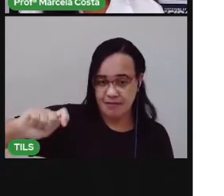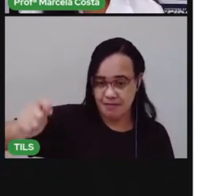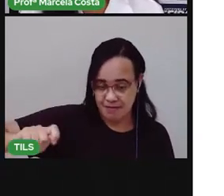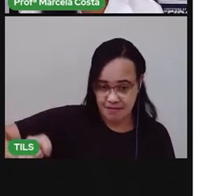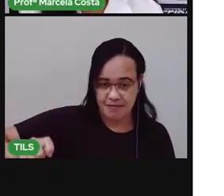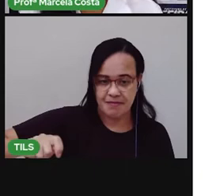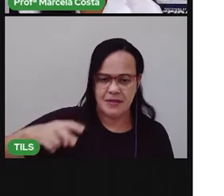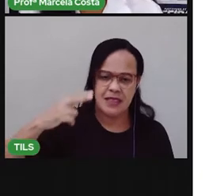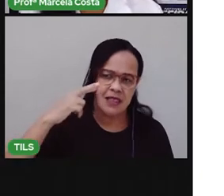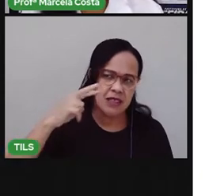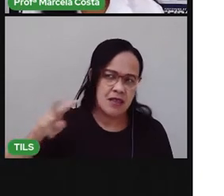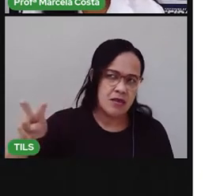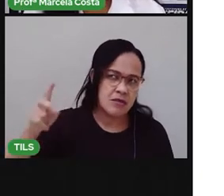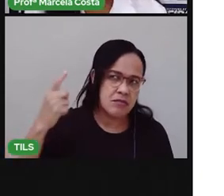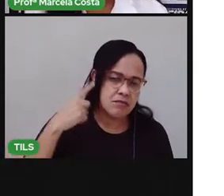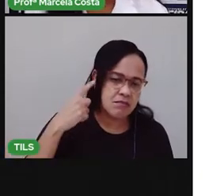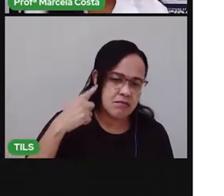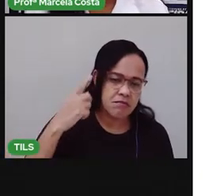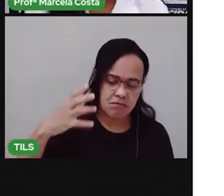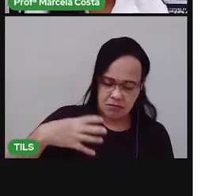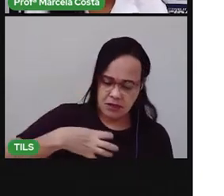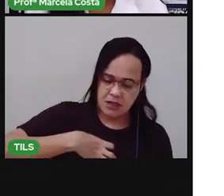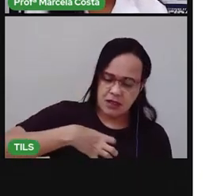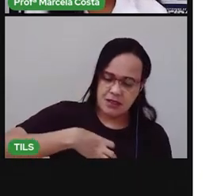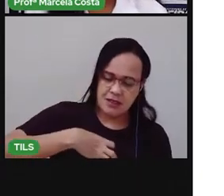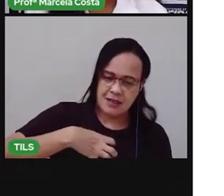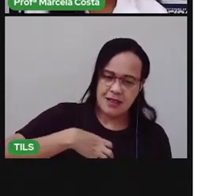Pé Pé tá ouvindo o som de quais letras?